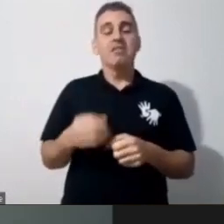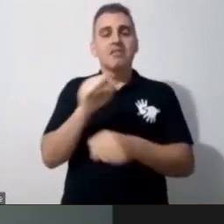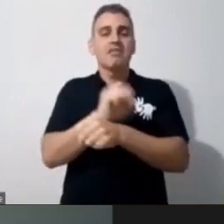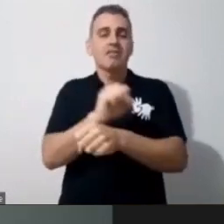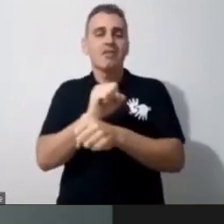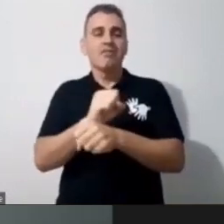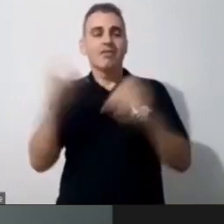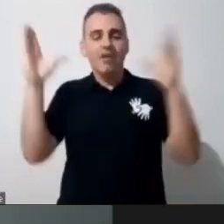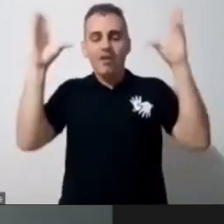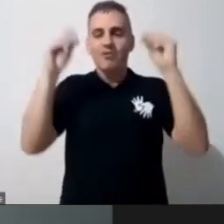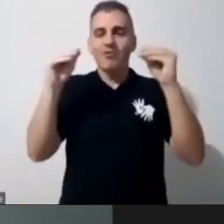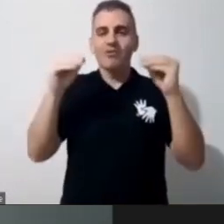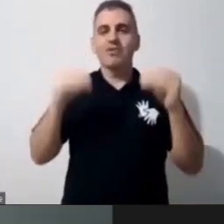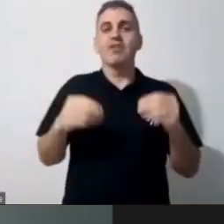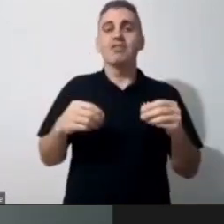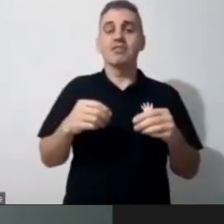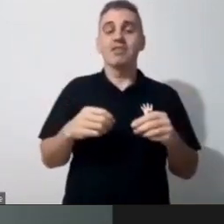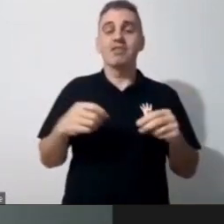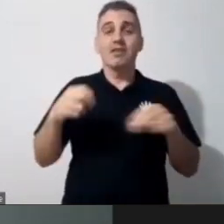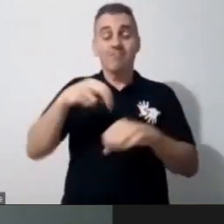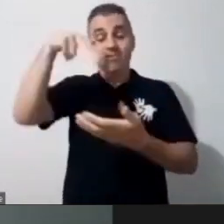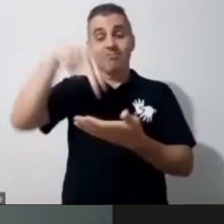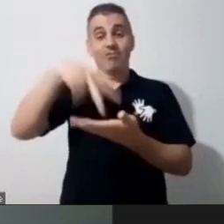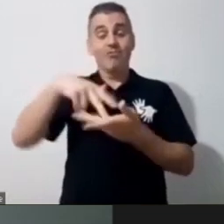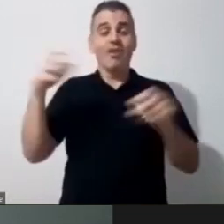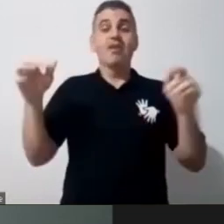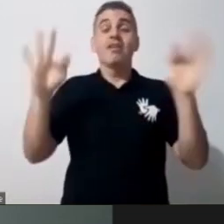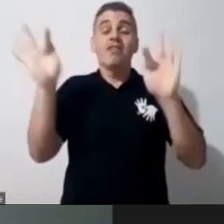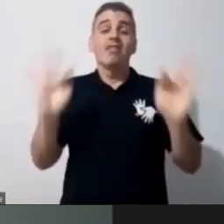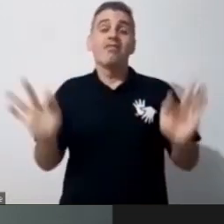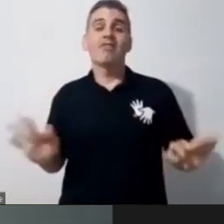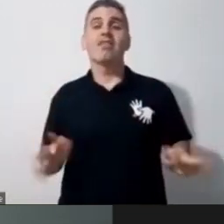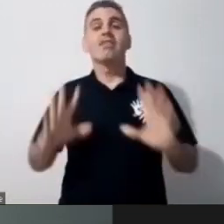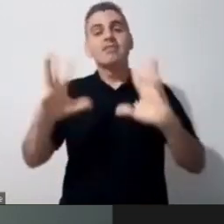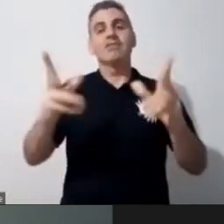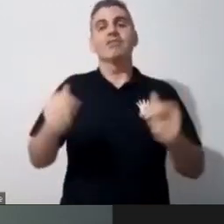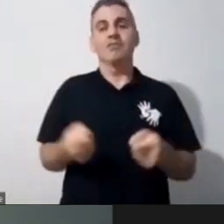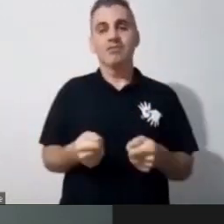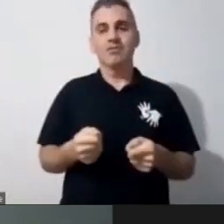para que todos saiam daqui hoje inspirados a construir essa educação de verdade.